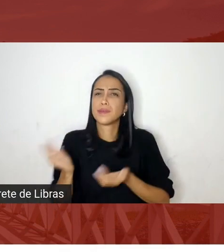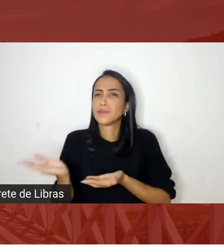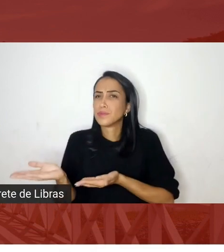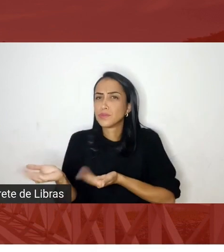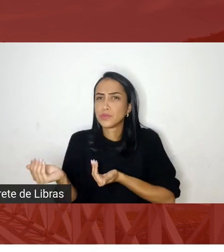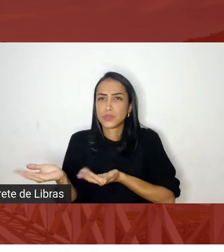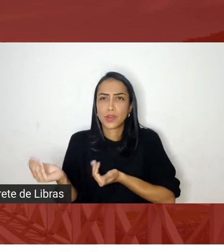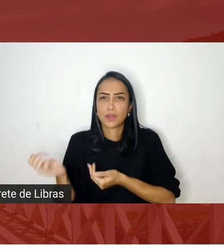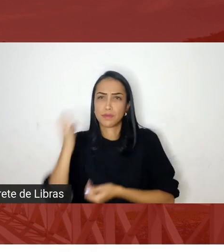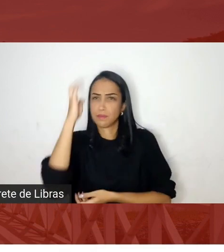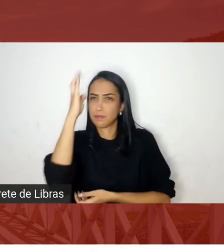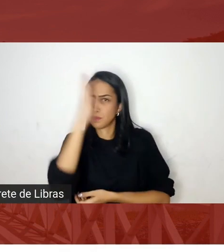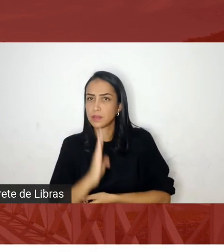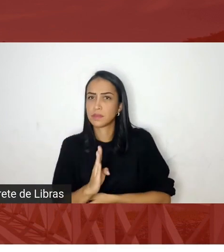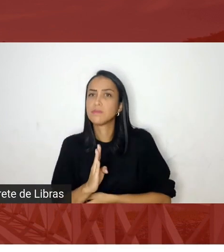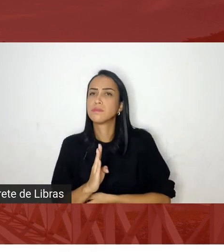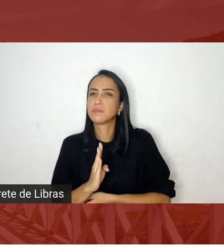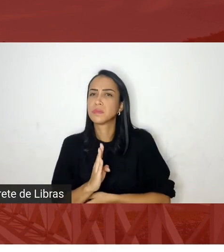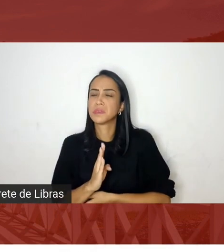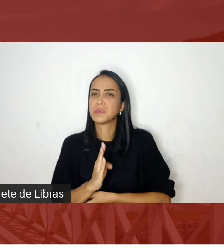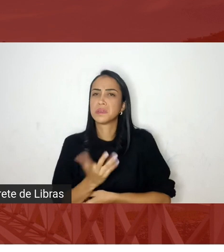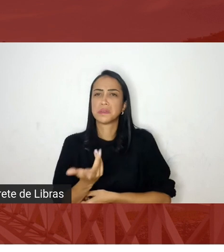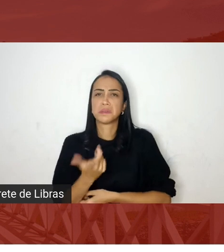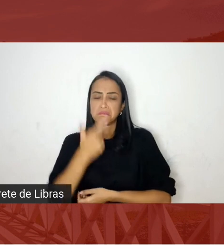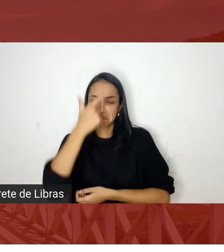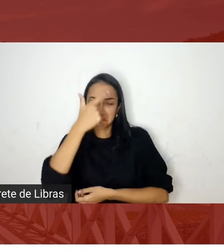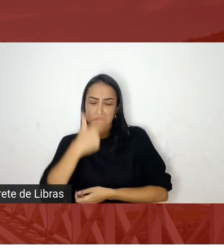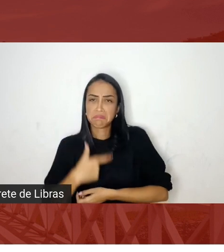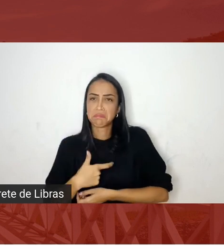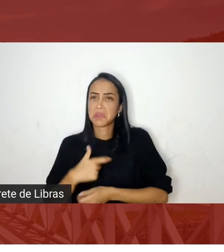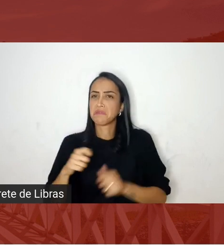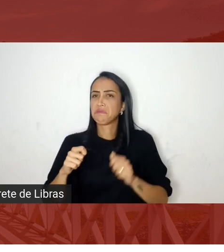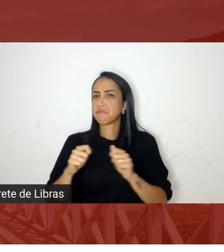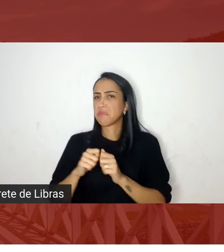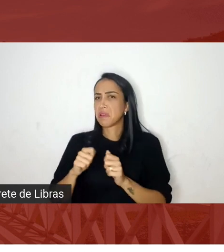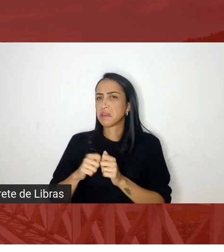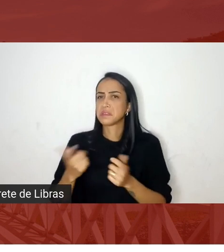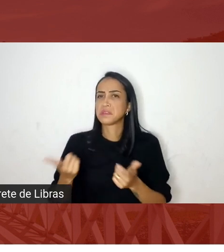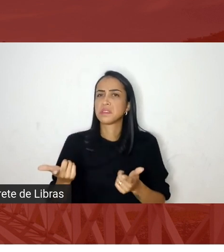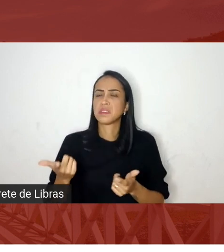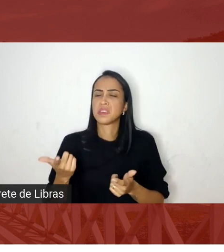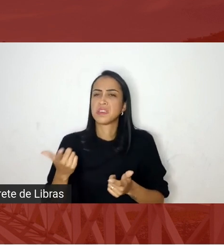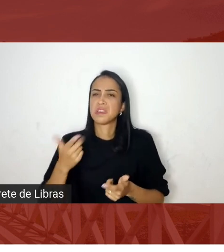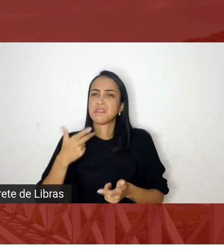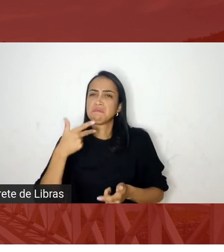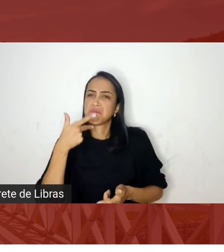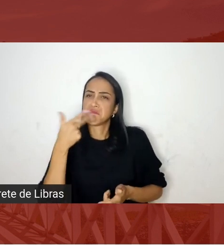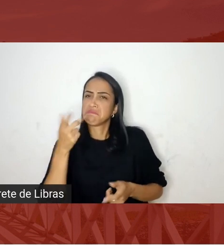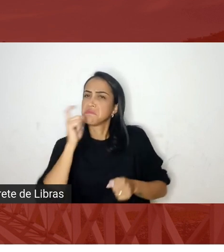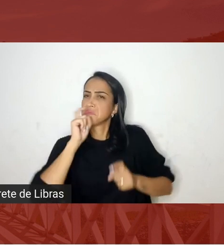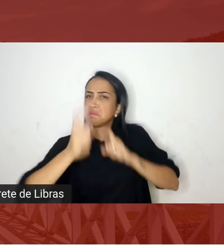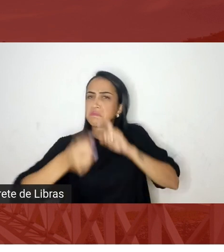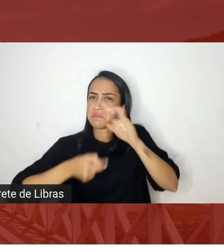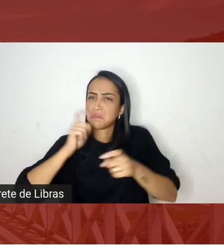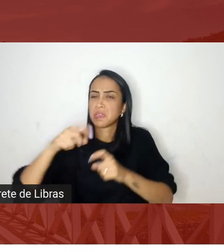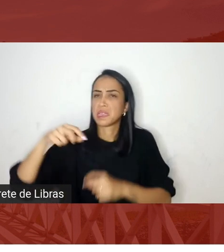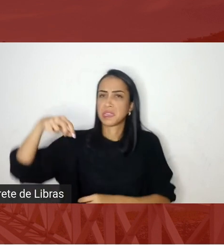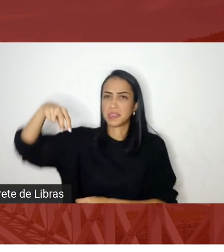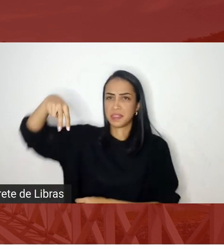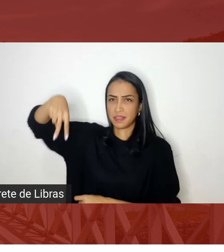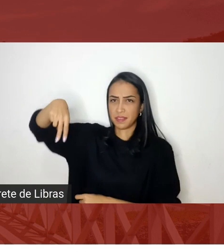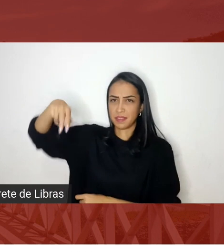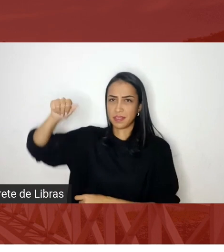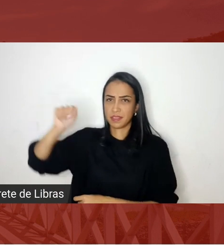atitudes que fazem referência que fazem apologia ao nazismo e ao fascismo seja nas